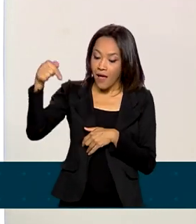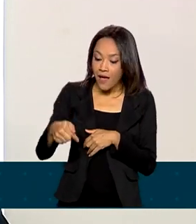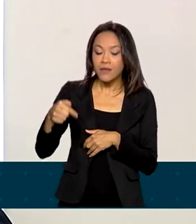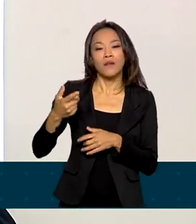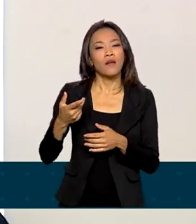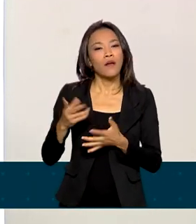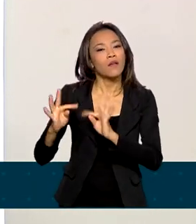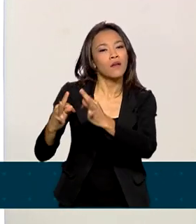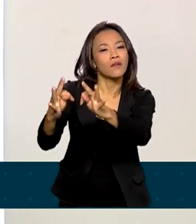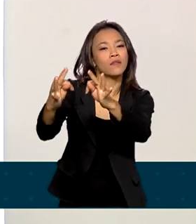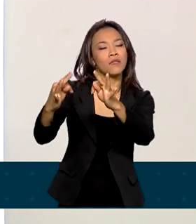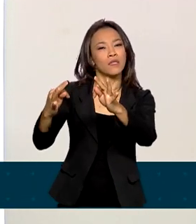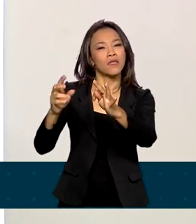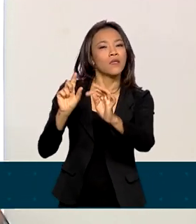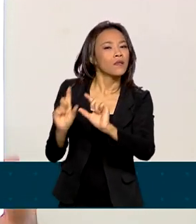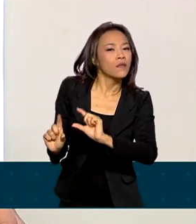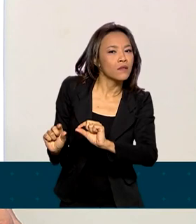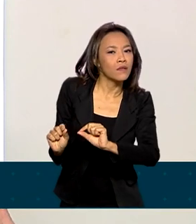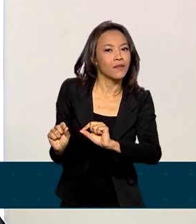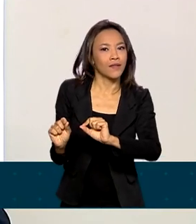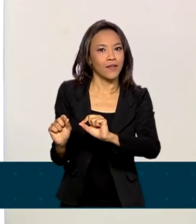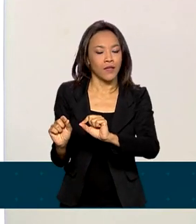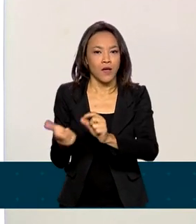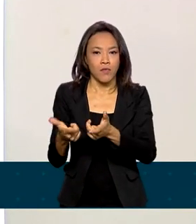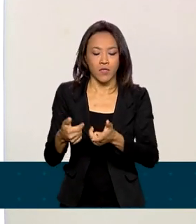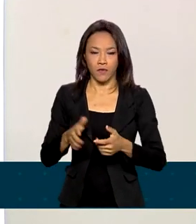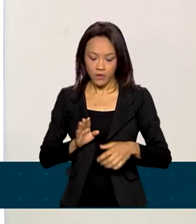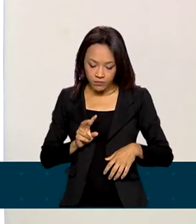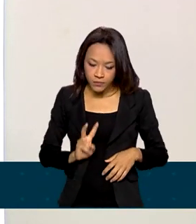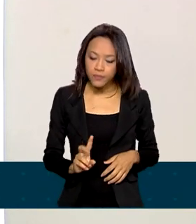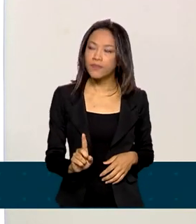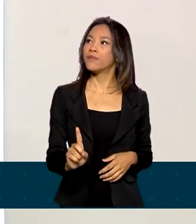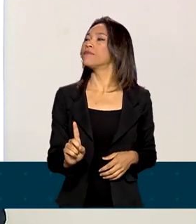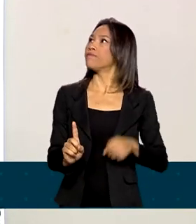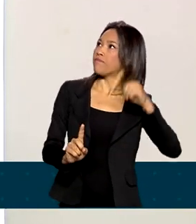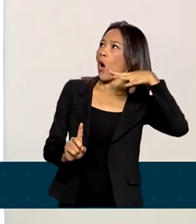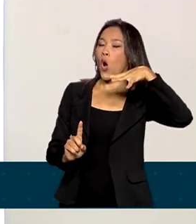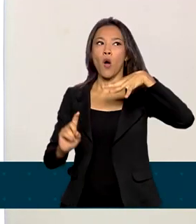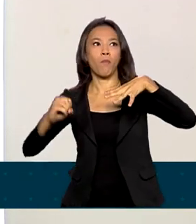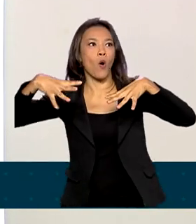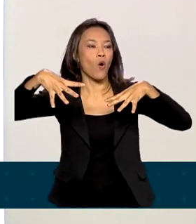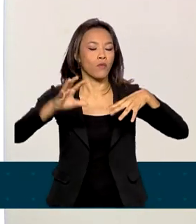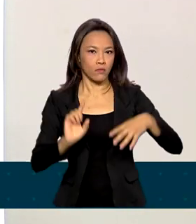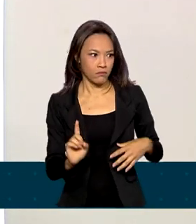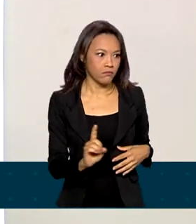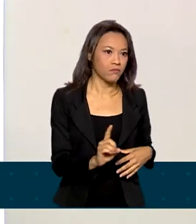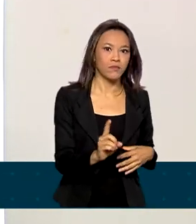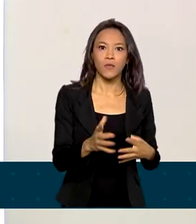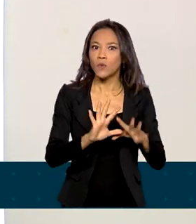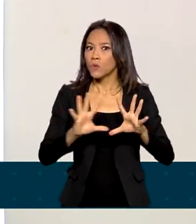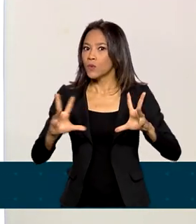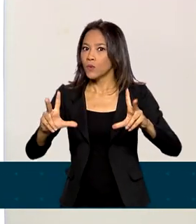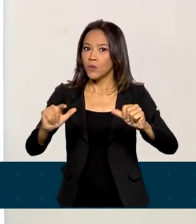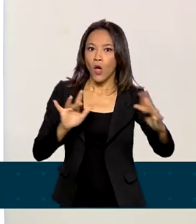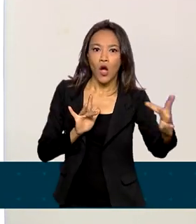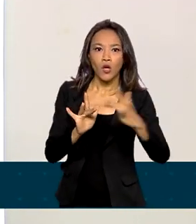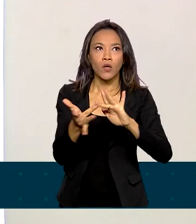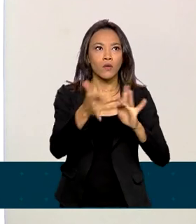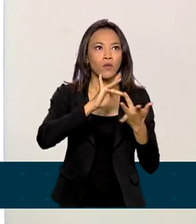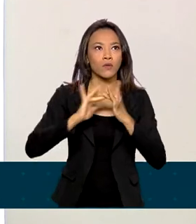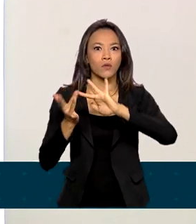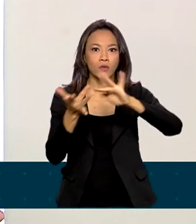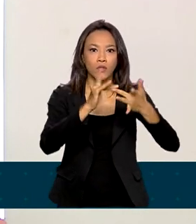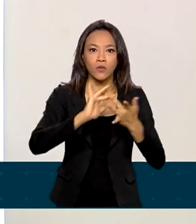que interliga, inclusive, as coisas. E ela se propõe justamente, entre outros, a fazer essa conexão